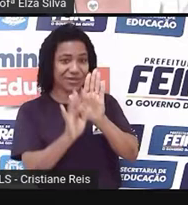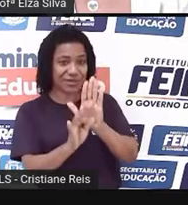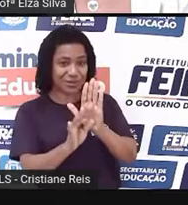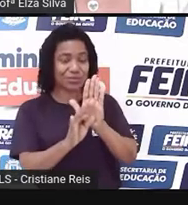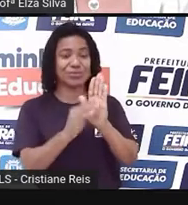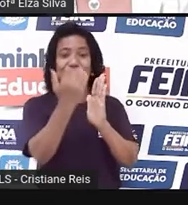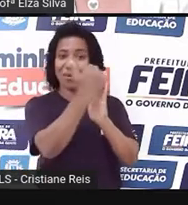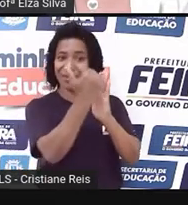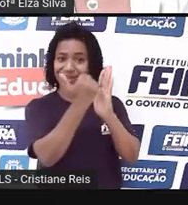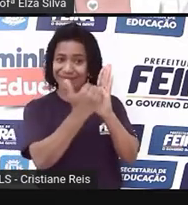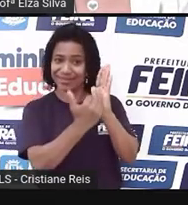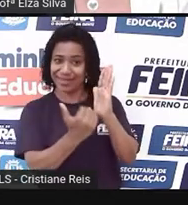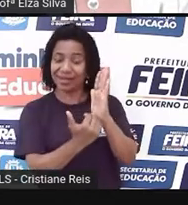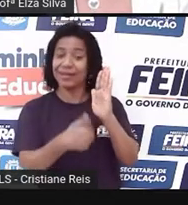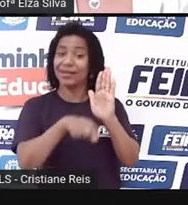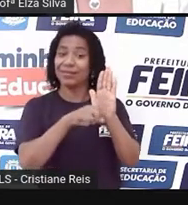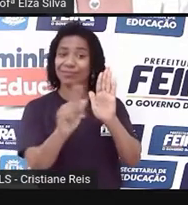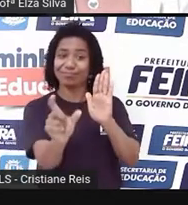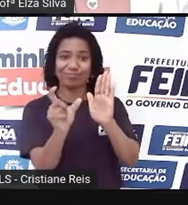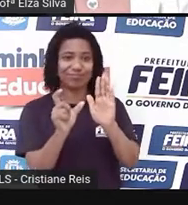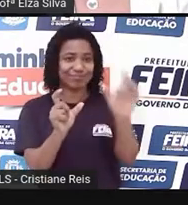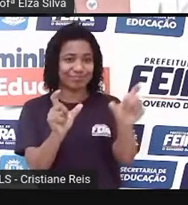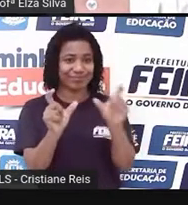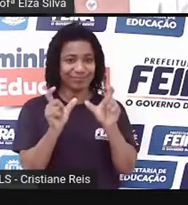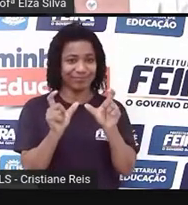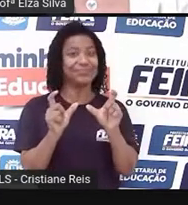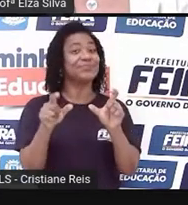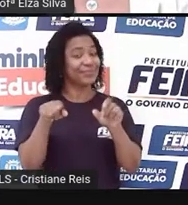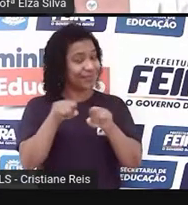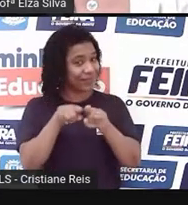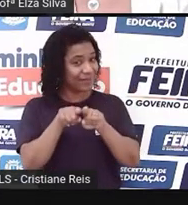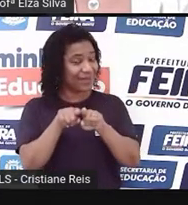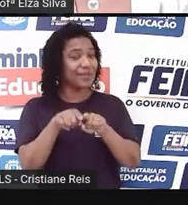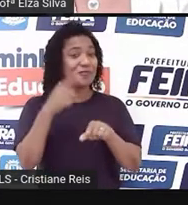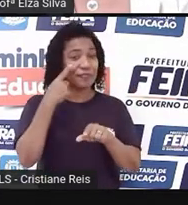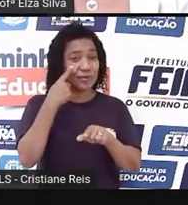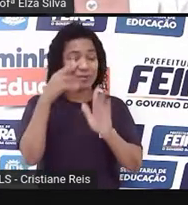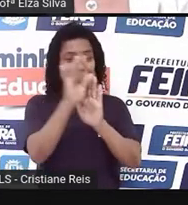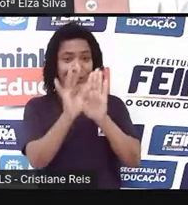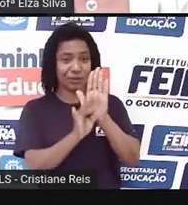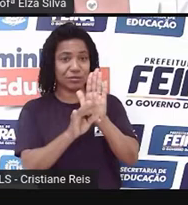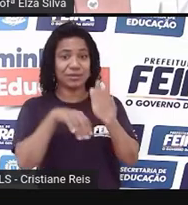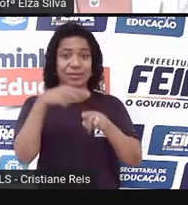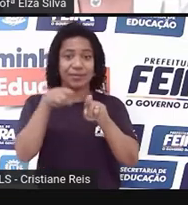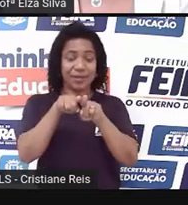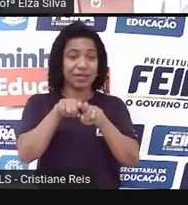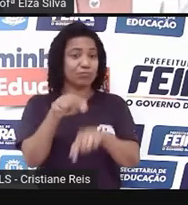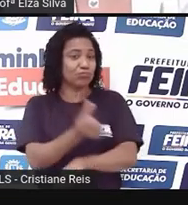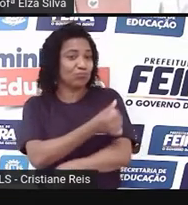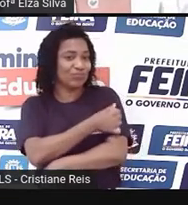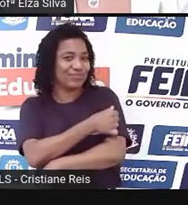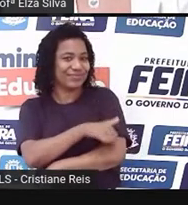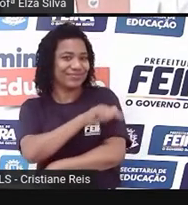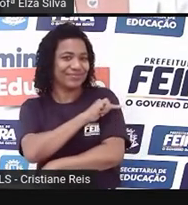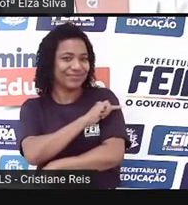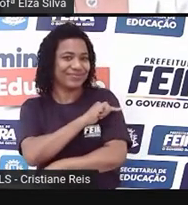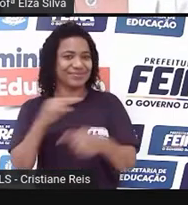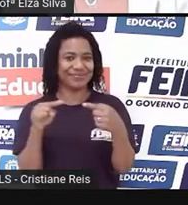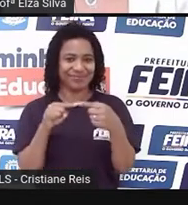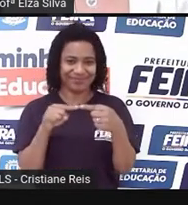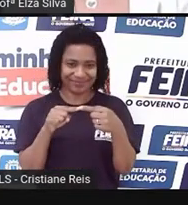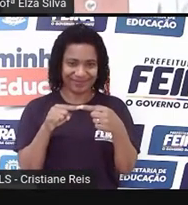vocábulos. Considerando o nível de complexidade do texto e do ângulo. Ok? So,